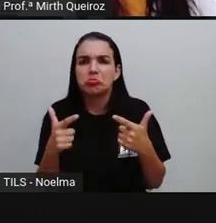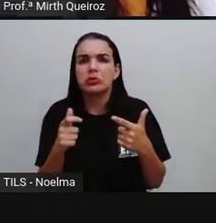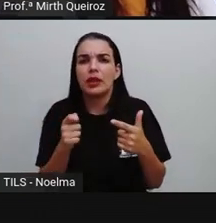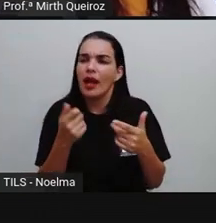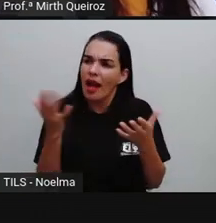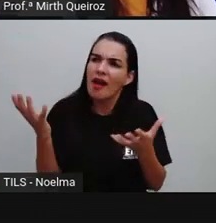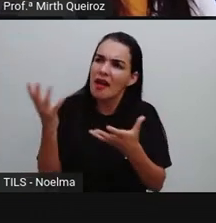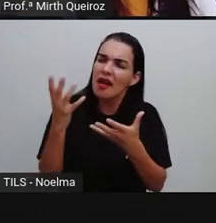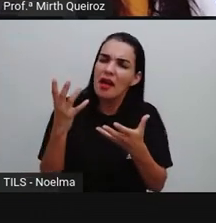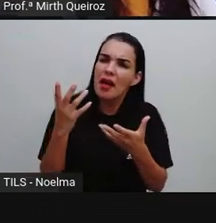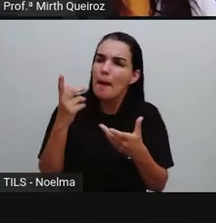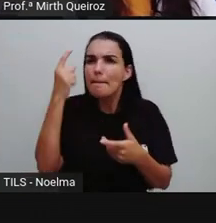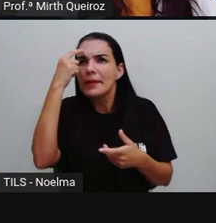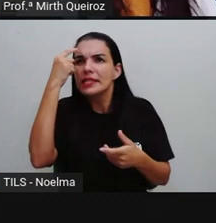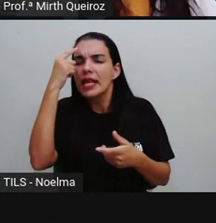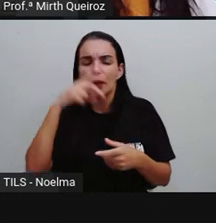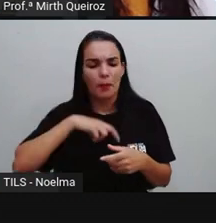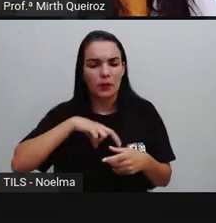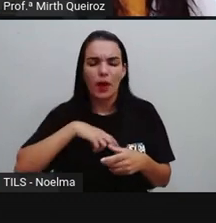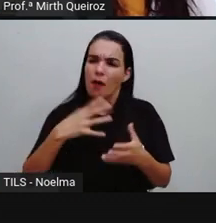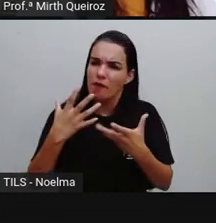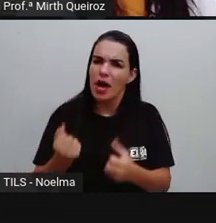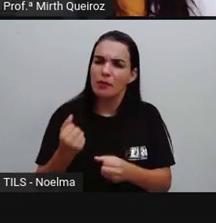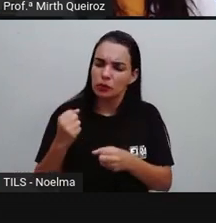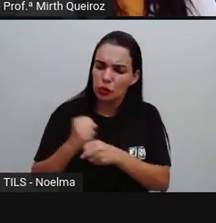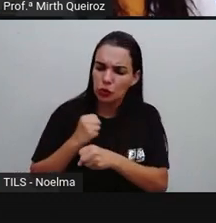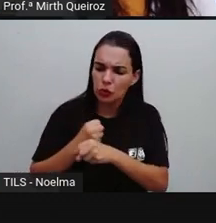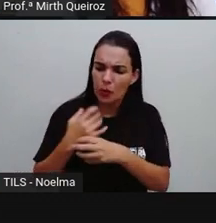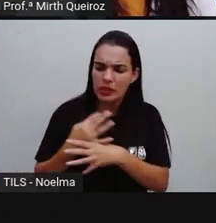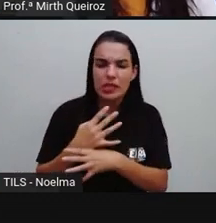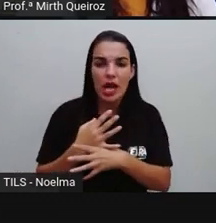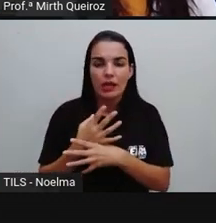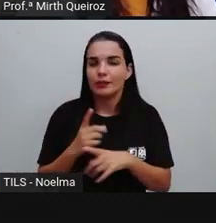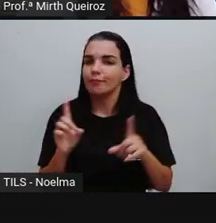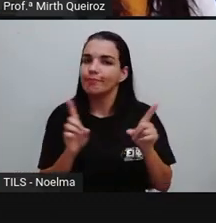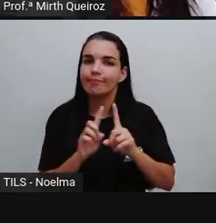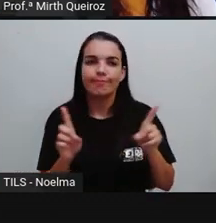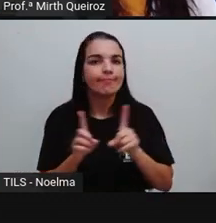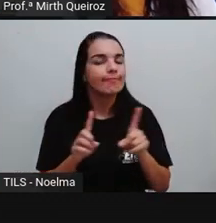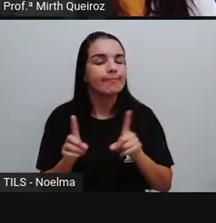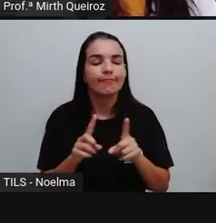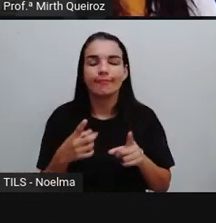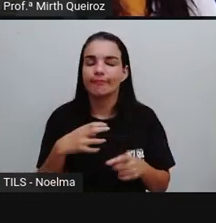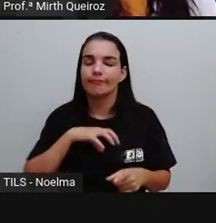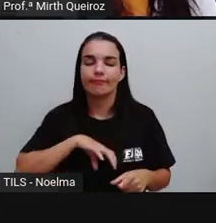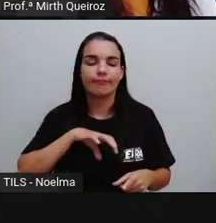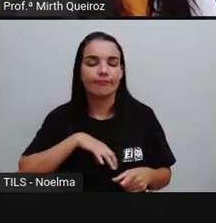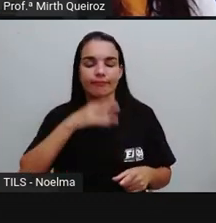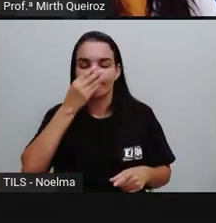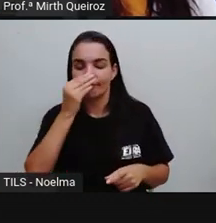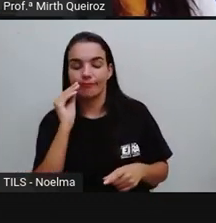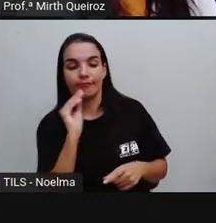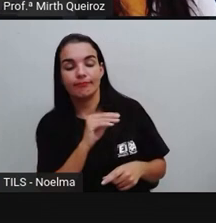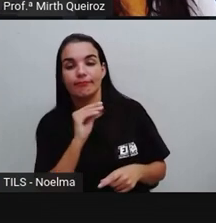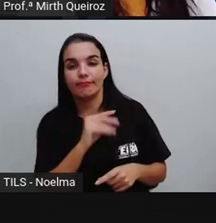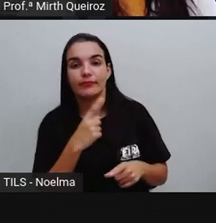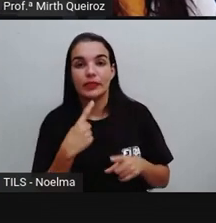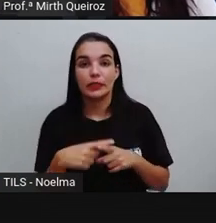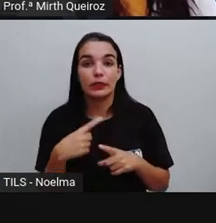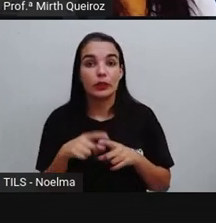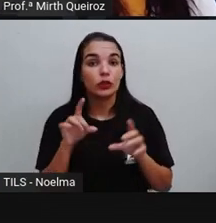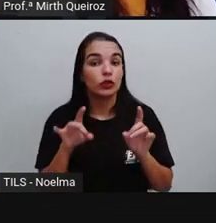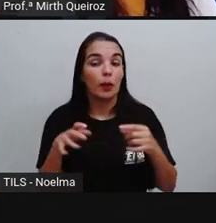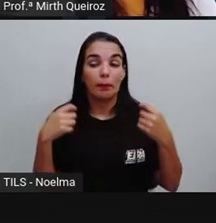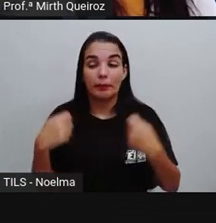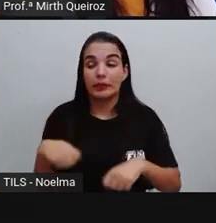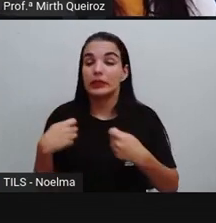ah, vamos construir uma cidade, vamos construir uma vila aí no Brasil. O Portugal não. Tudo por questões de